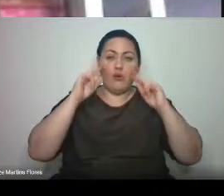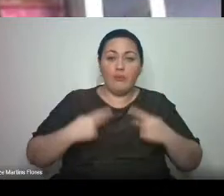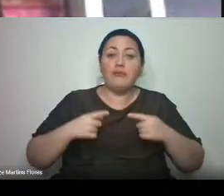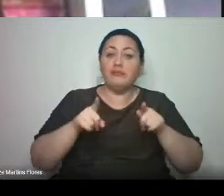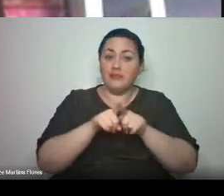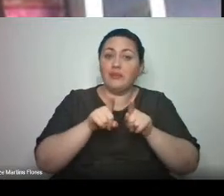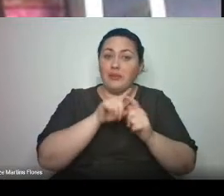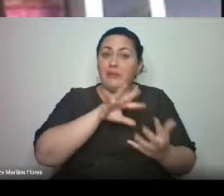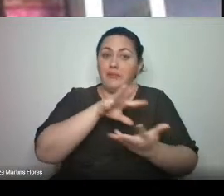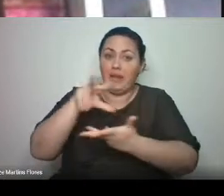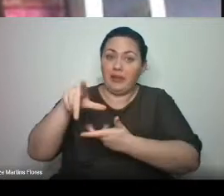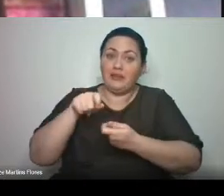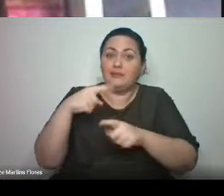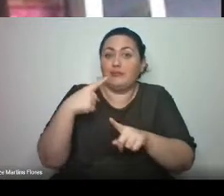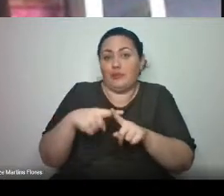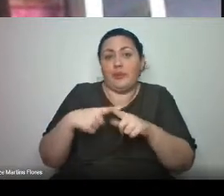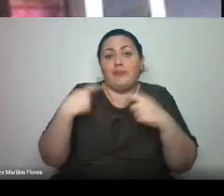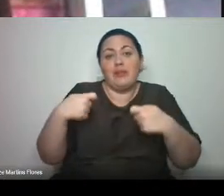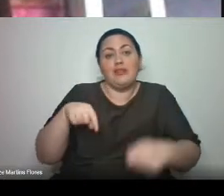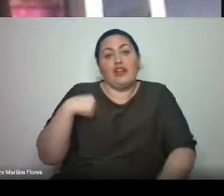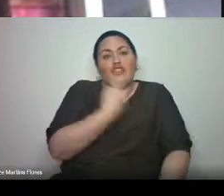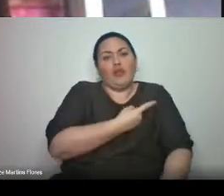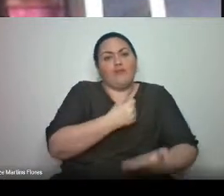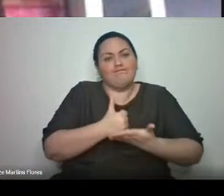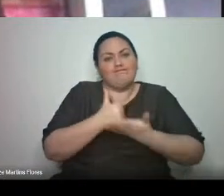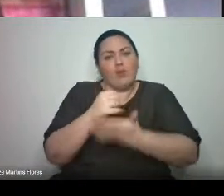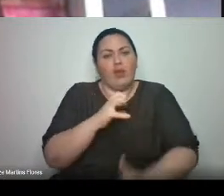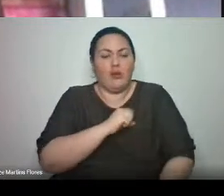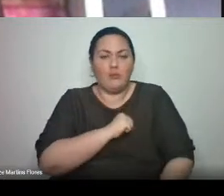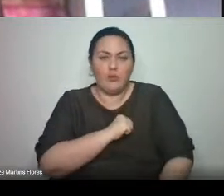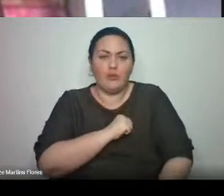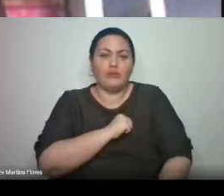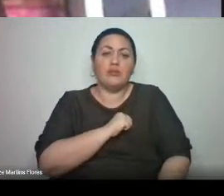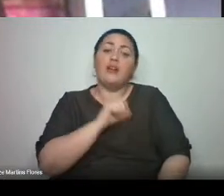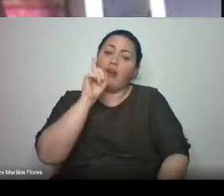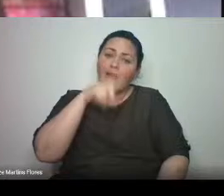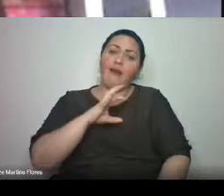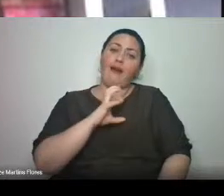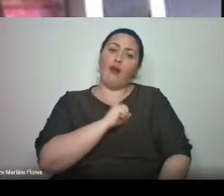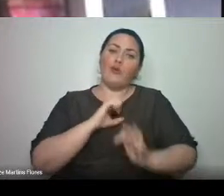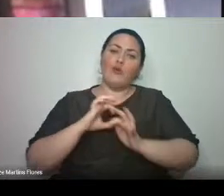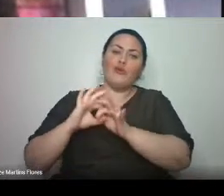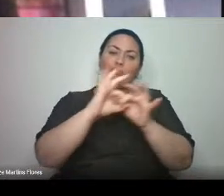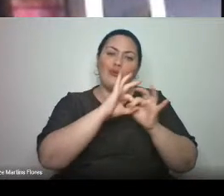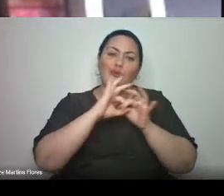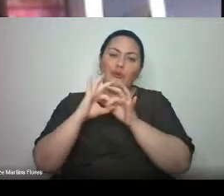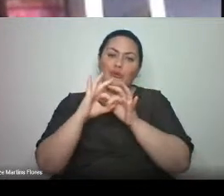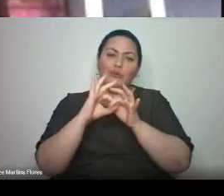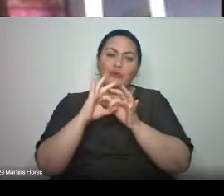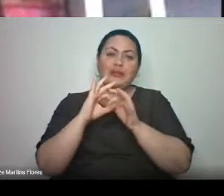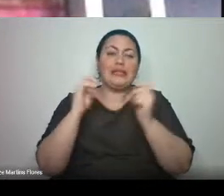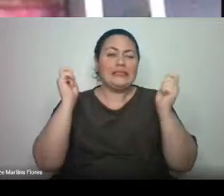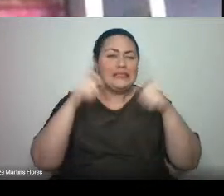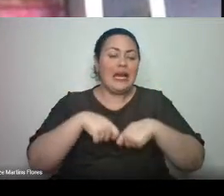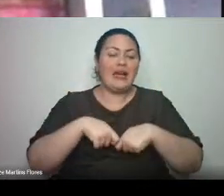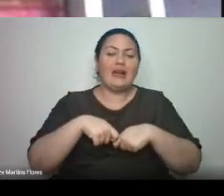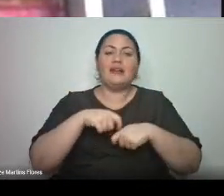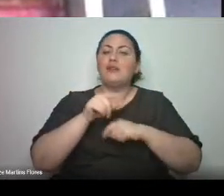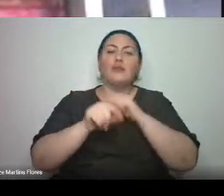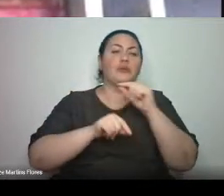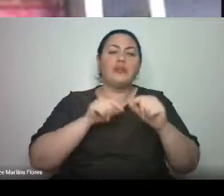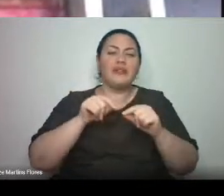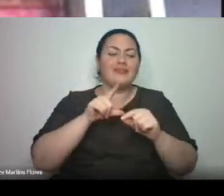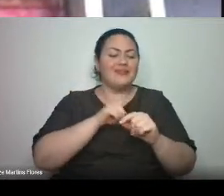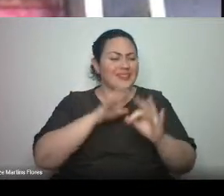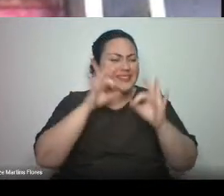de um olhar amoroso, é esse amor que nos une e que nos faz ter certeza que, onde vocês estiverem, a gente vai estar cuidando de